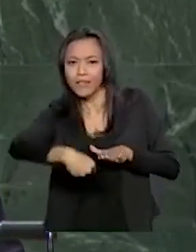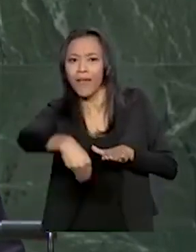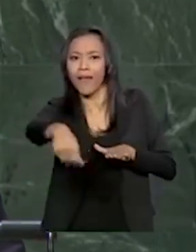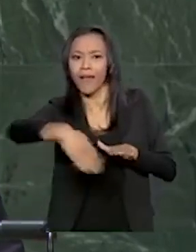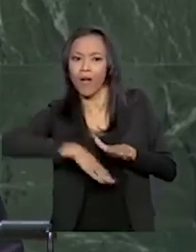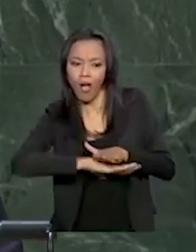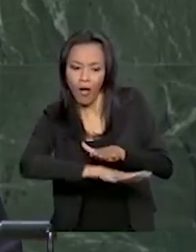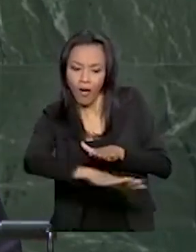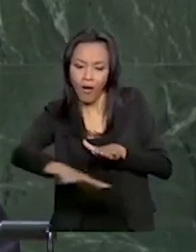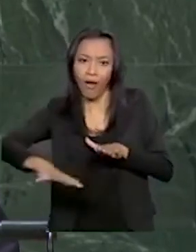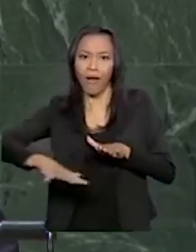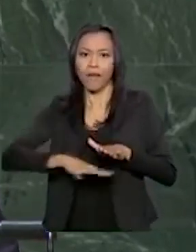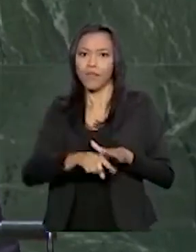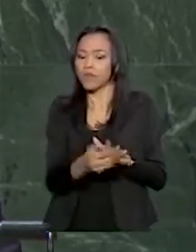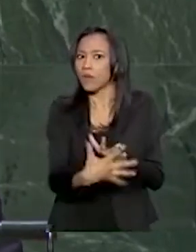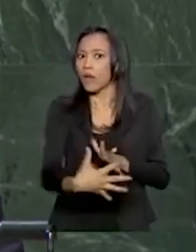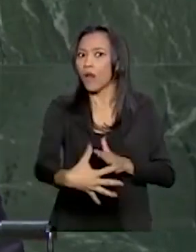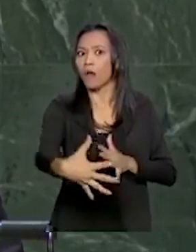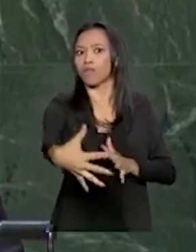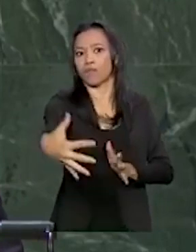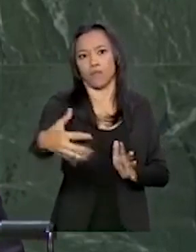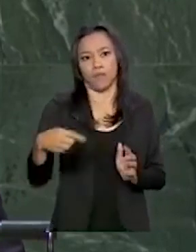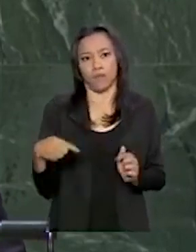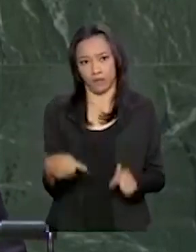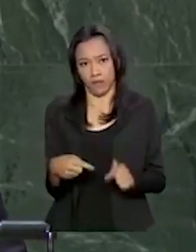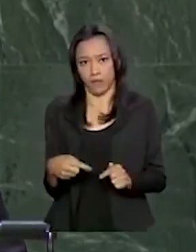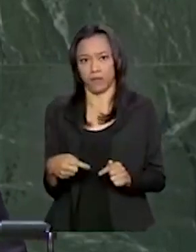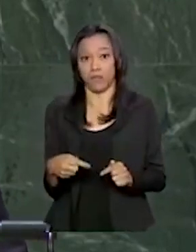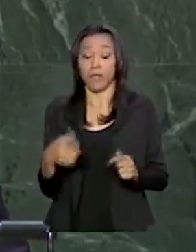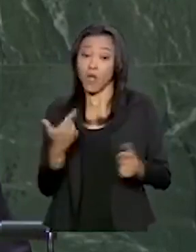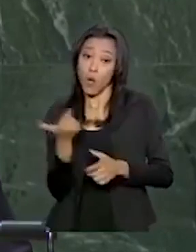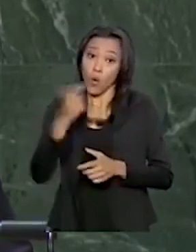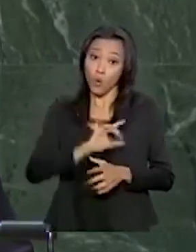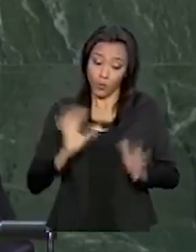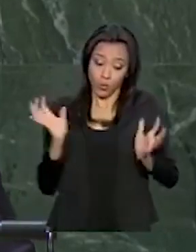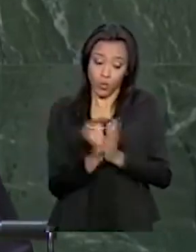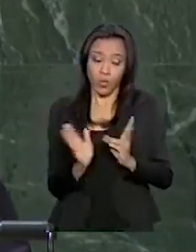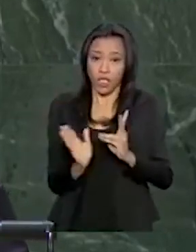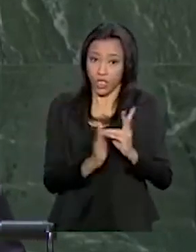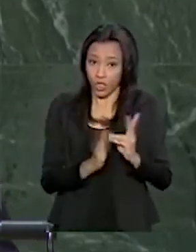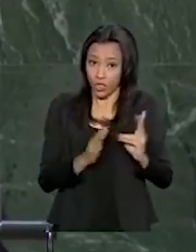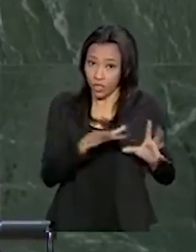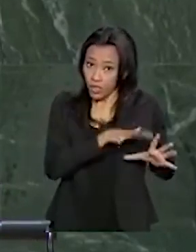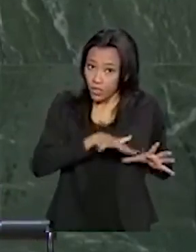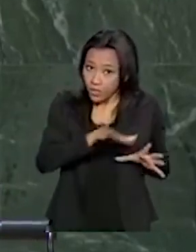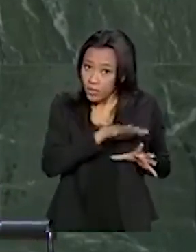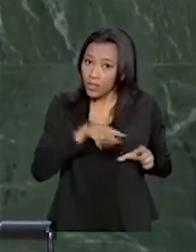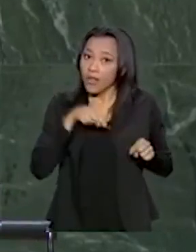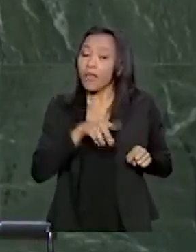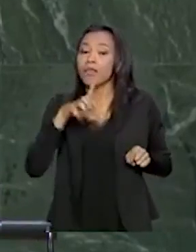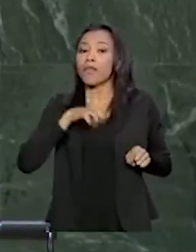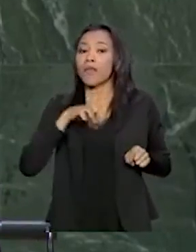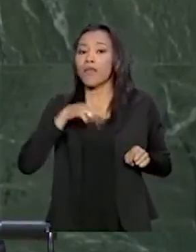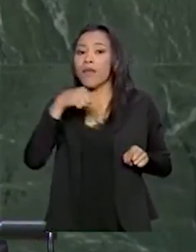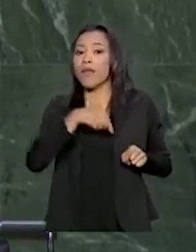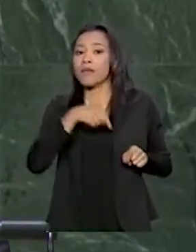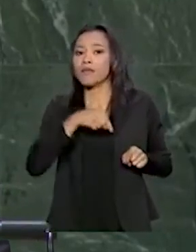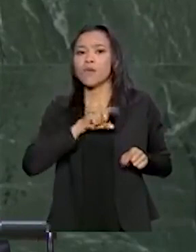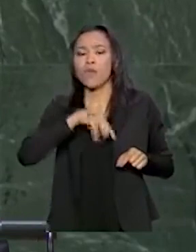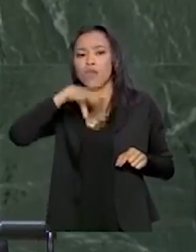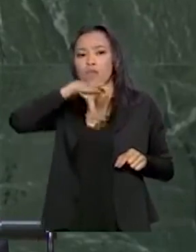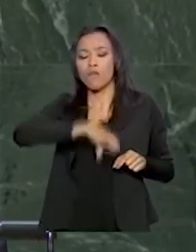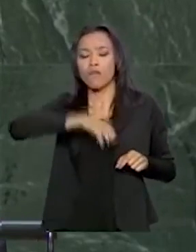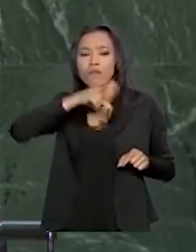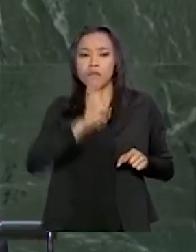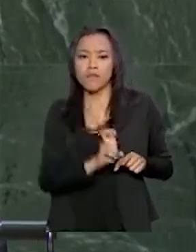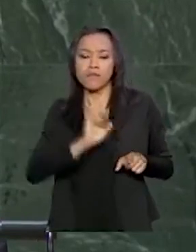territórios são enormes. A reserva Yanomami, sozinha, conta com aproximadamente 95